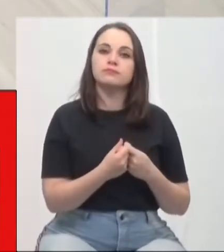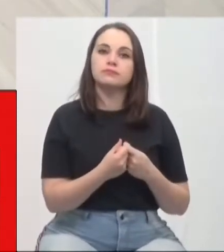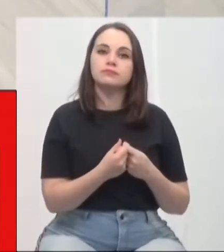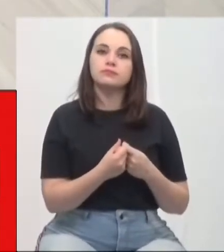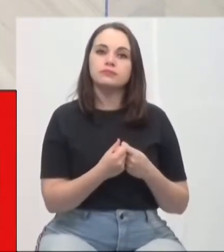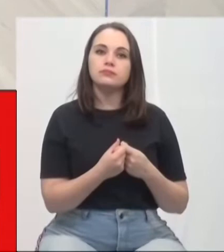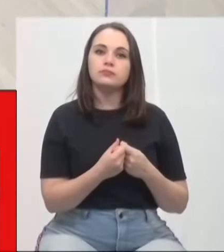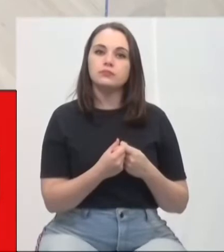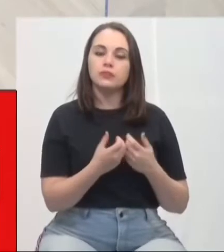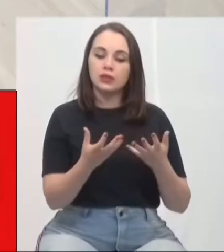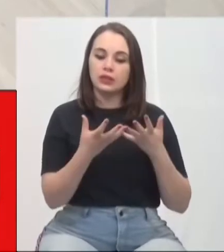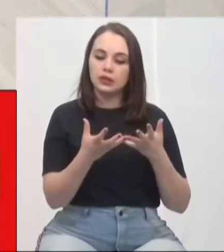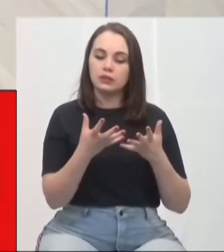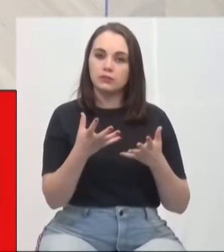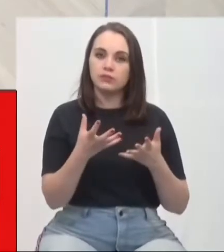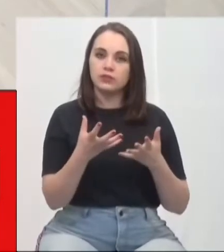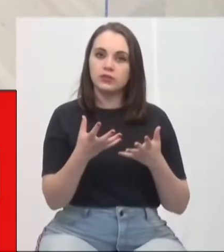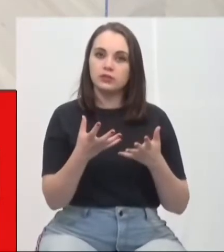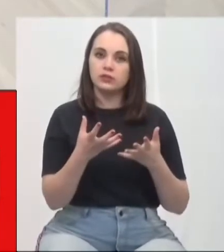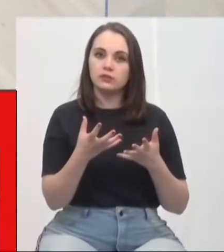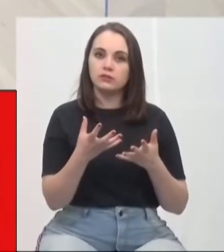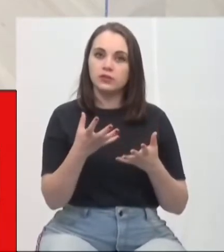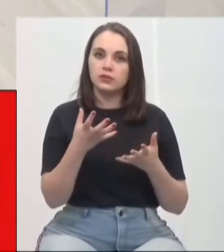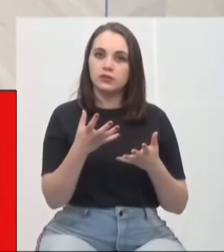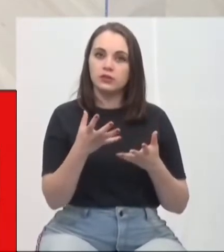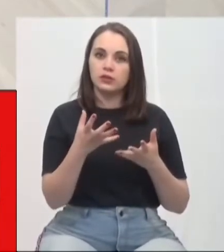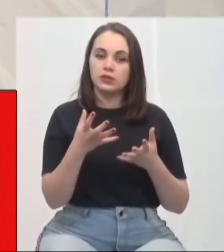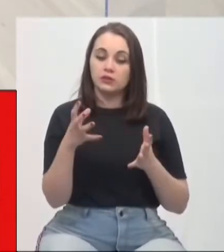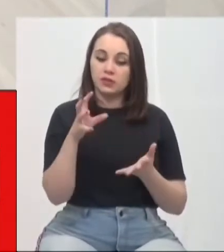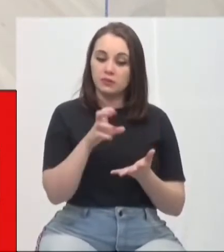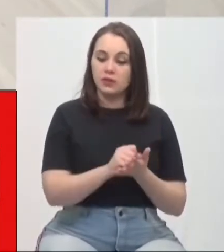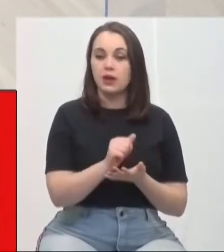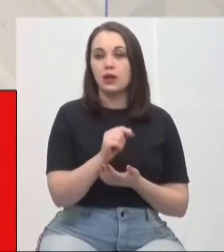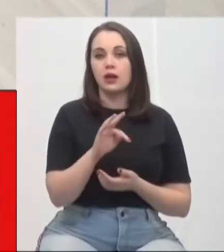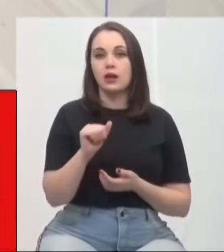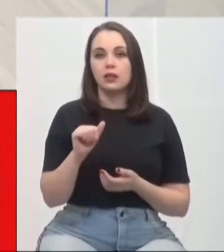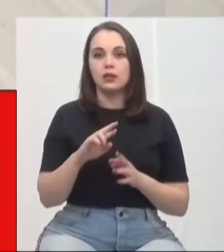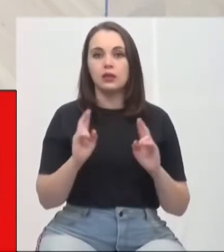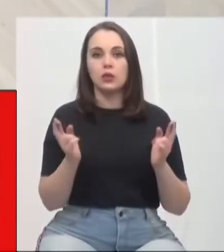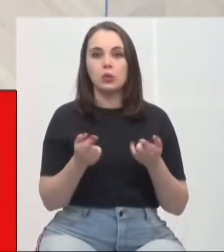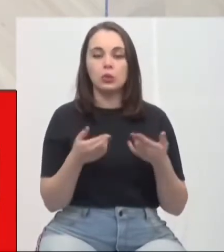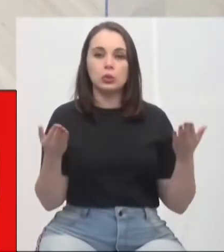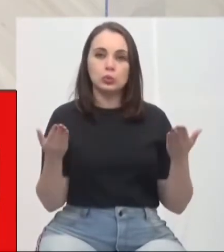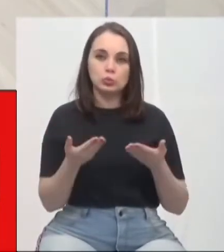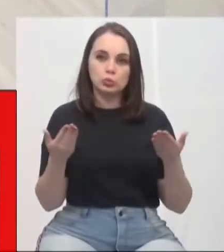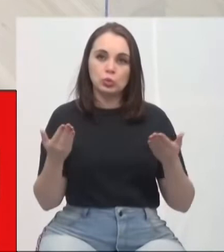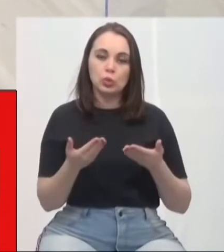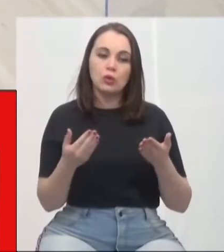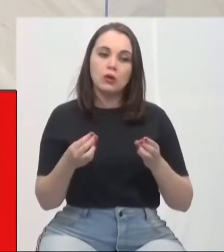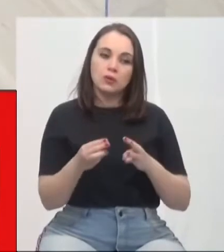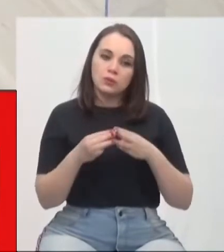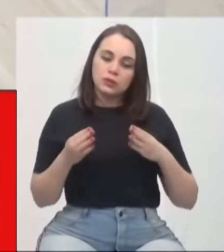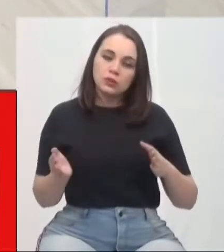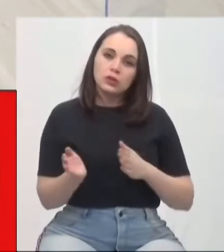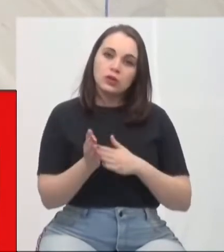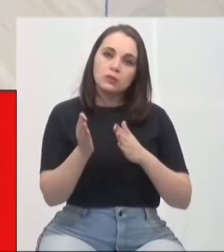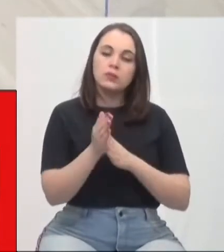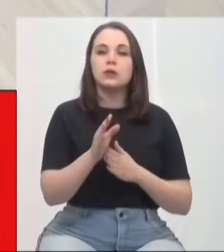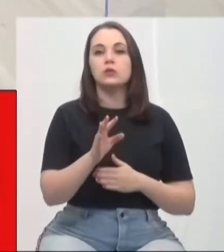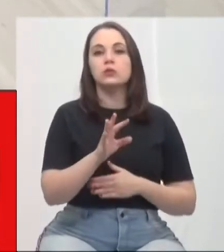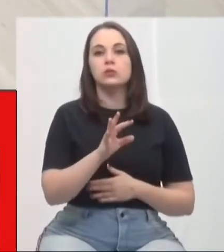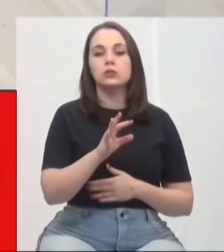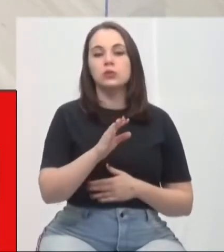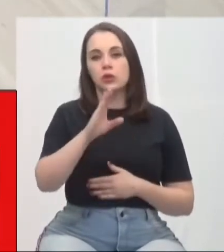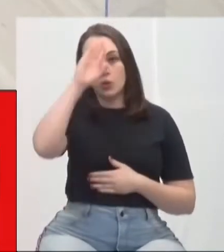regimentais, queremos que, pelo que fique constado na ata desta sessão legislativa, moção de aplauso ao sargento